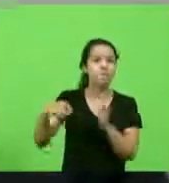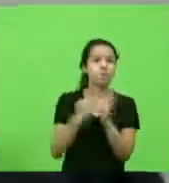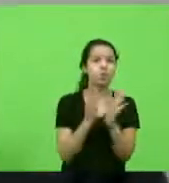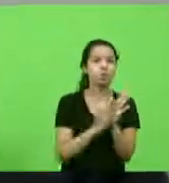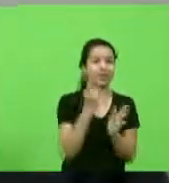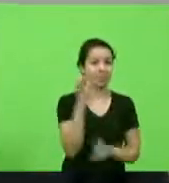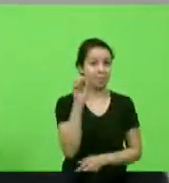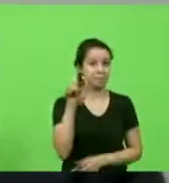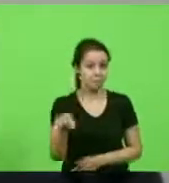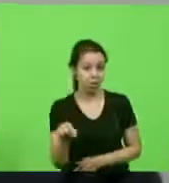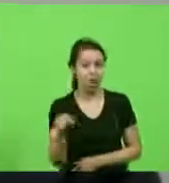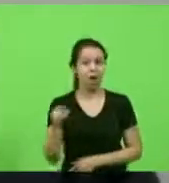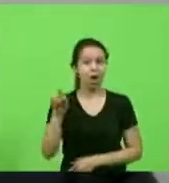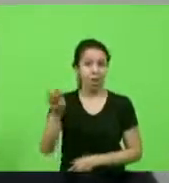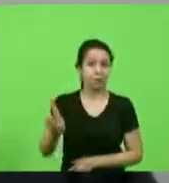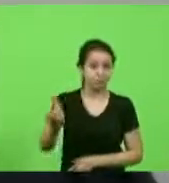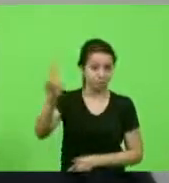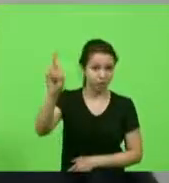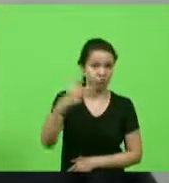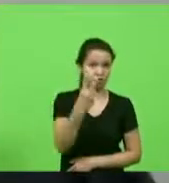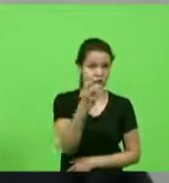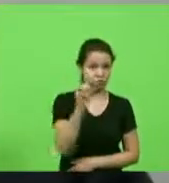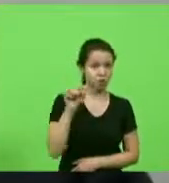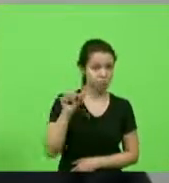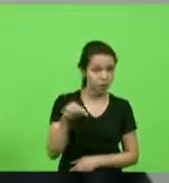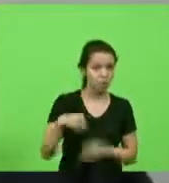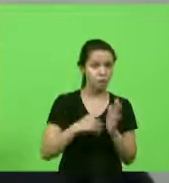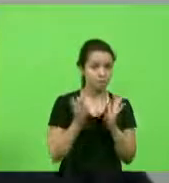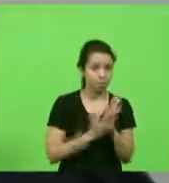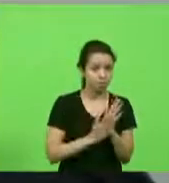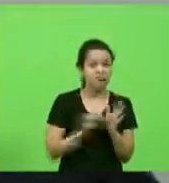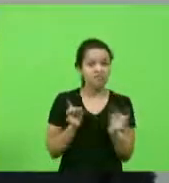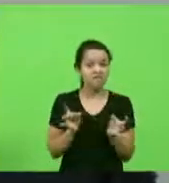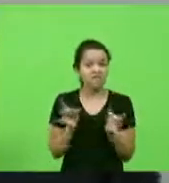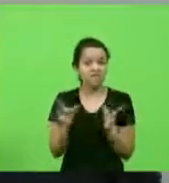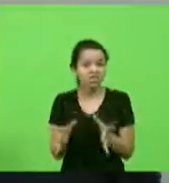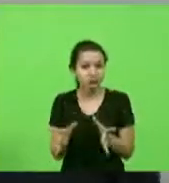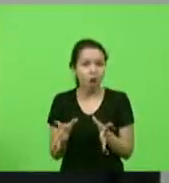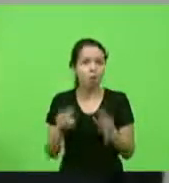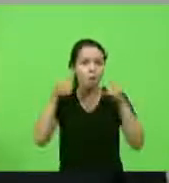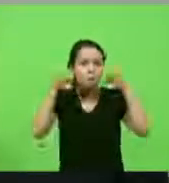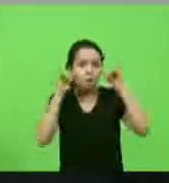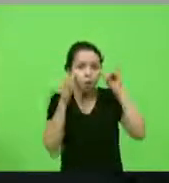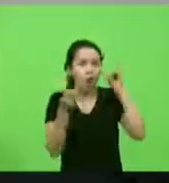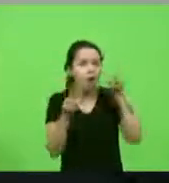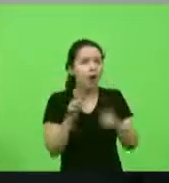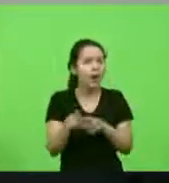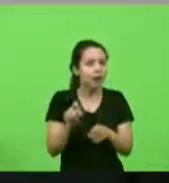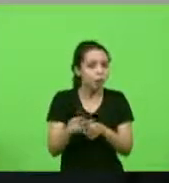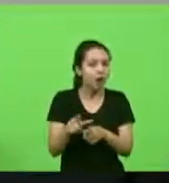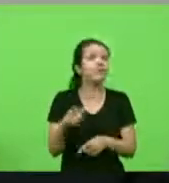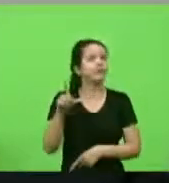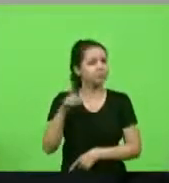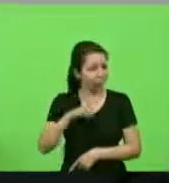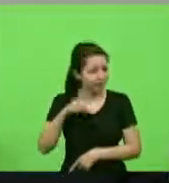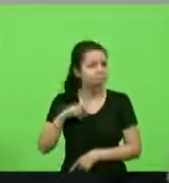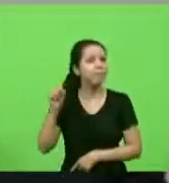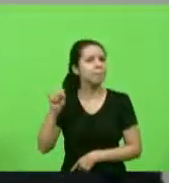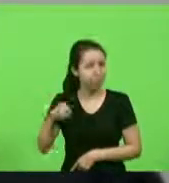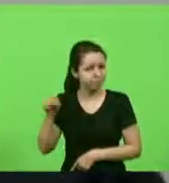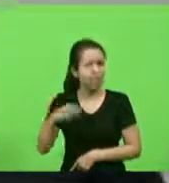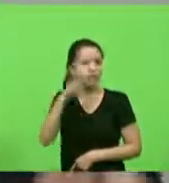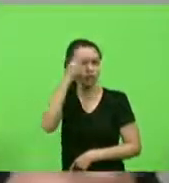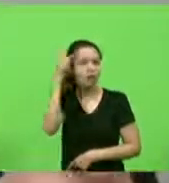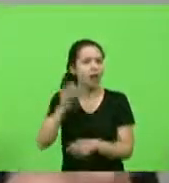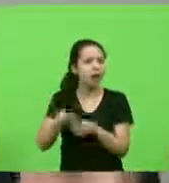promovendo 20 mil reais para quem vender o boi ou alugar pasmem tem pessoas que alugam o boi